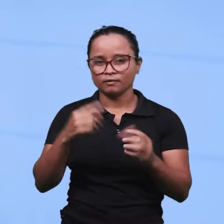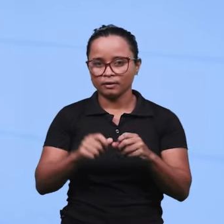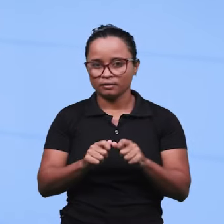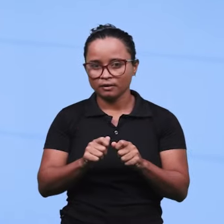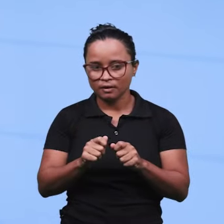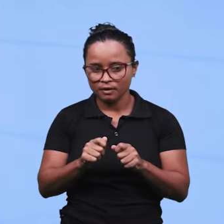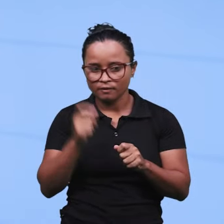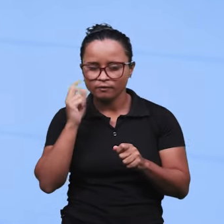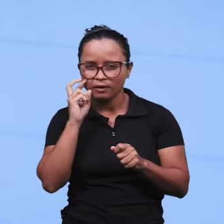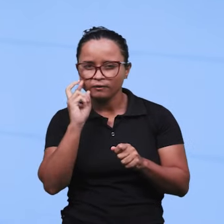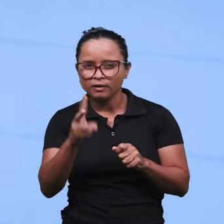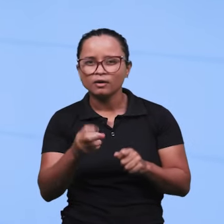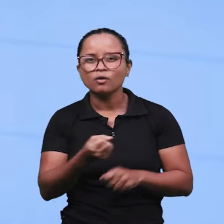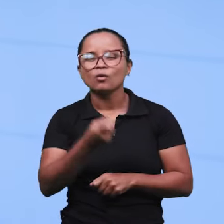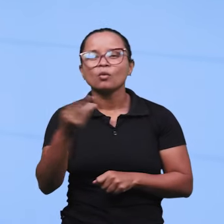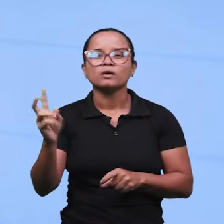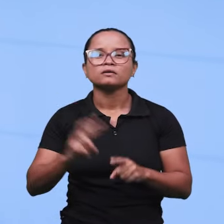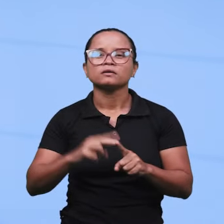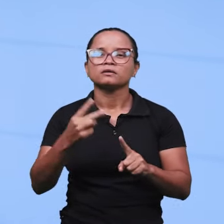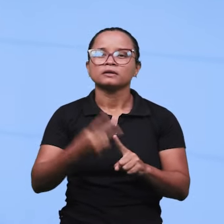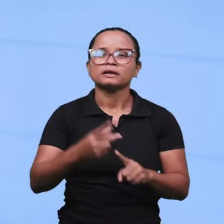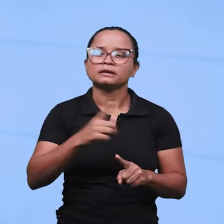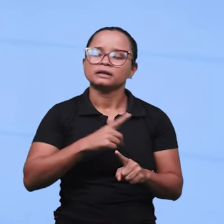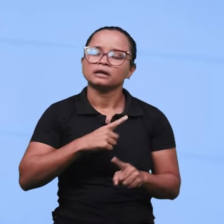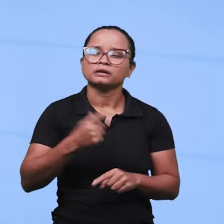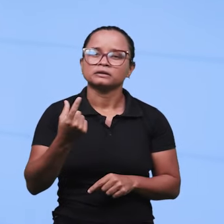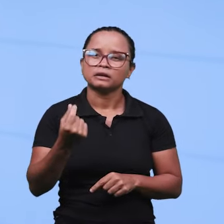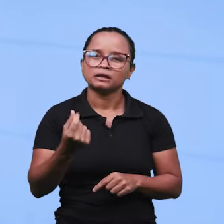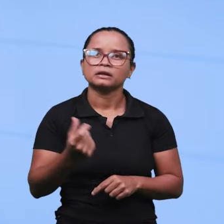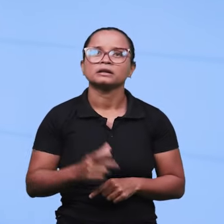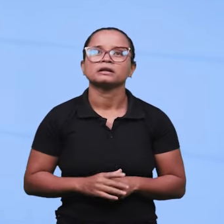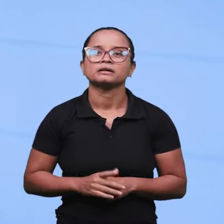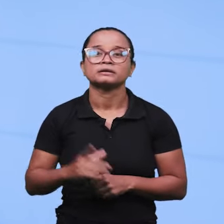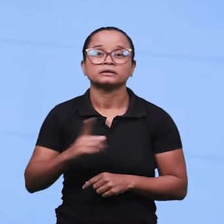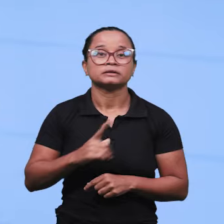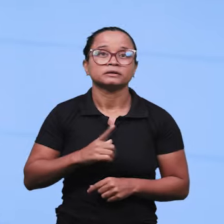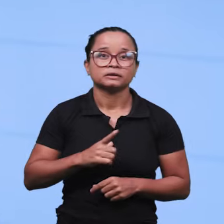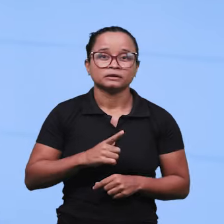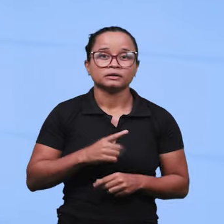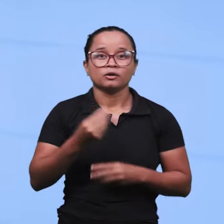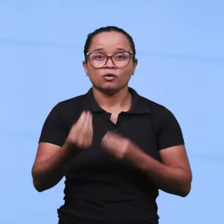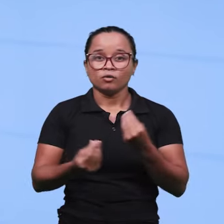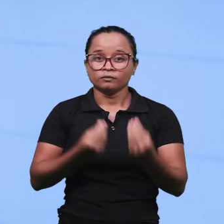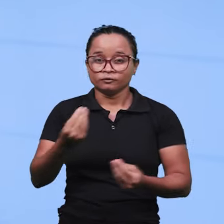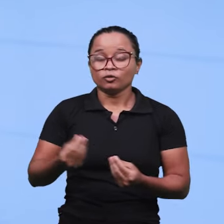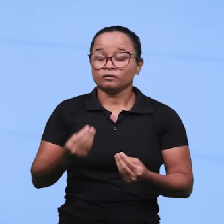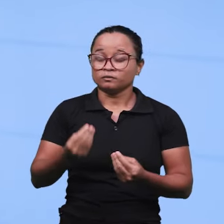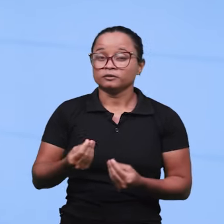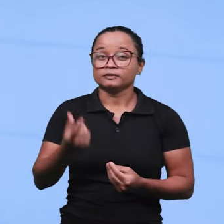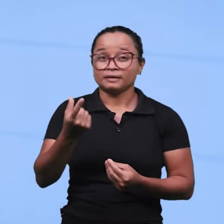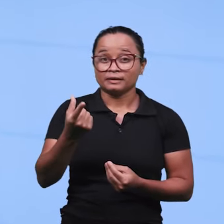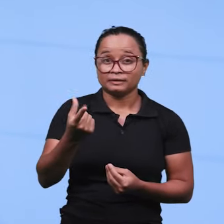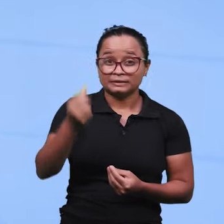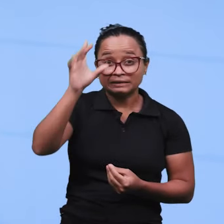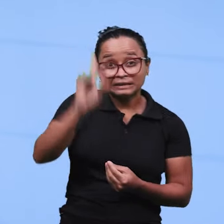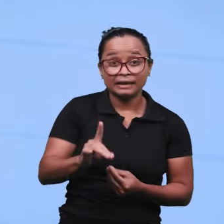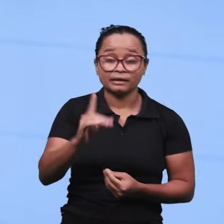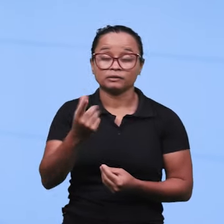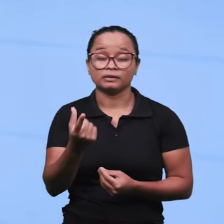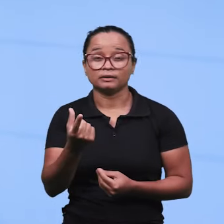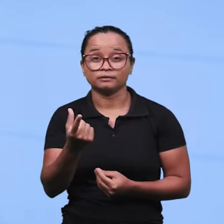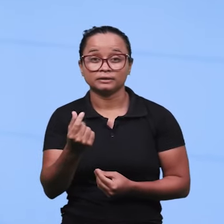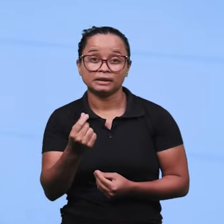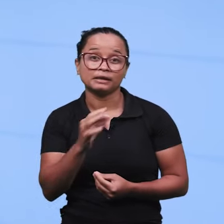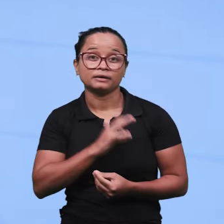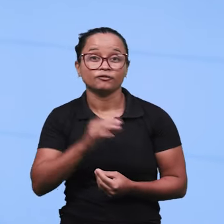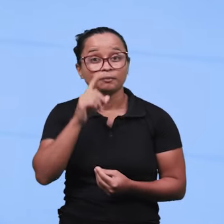estar. Quanto que recebe de adicional? Se há uma bonificação? Se você tem direito a algum adicional de insalubridade, periculosidade, né? Se você